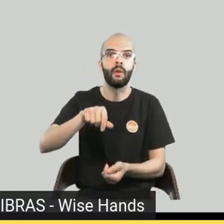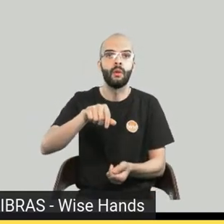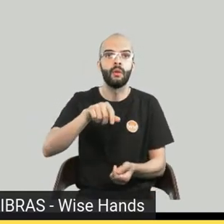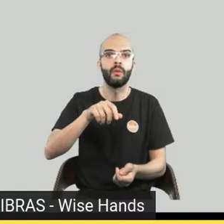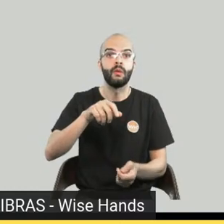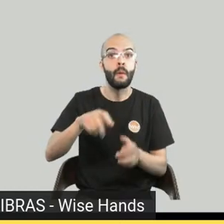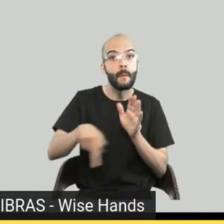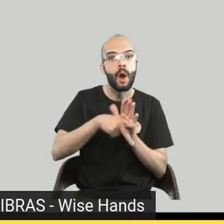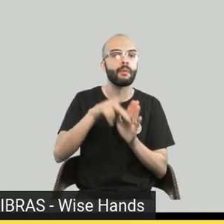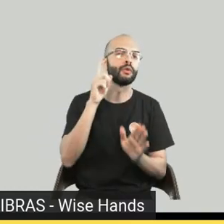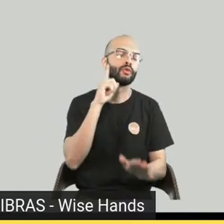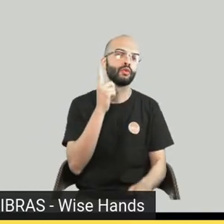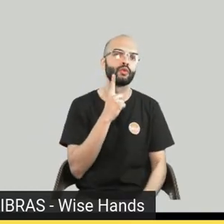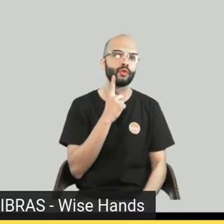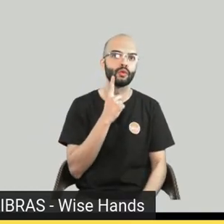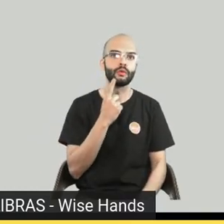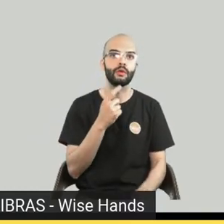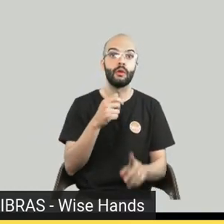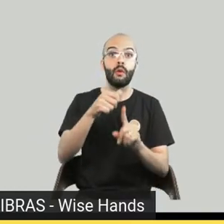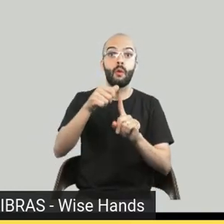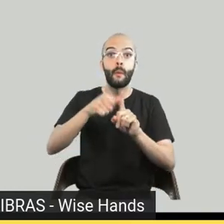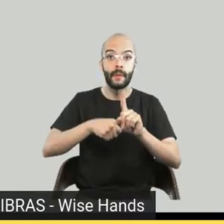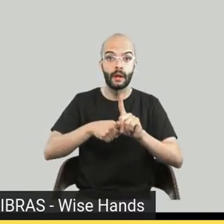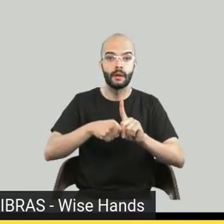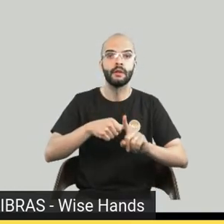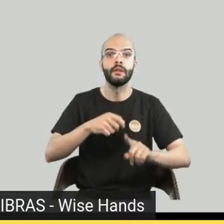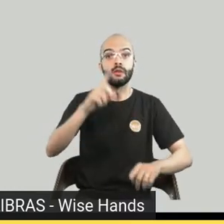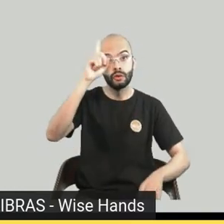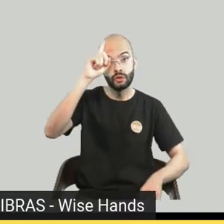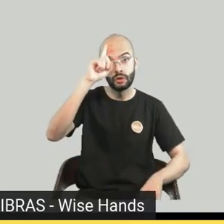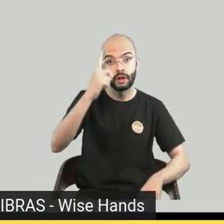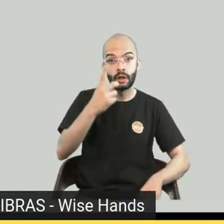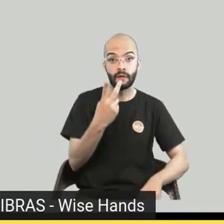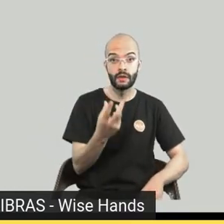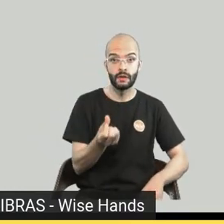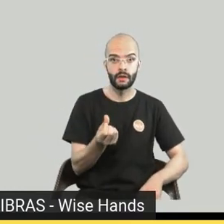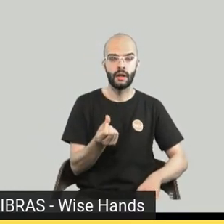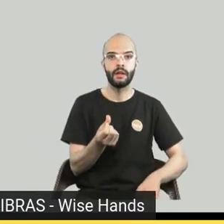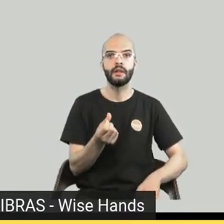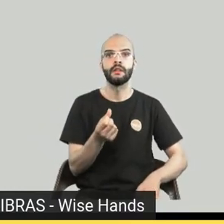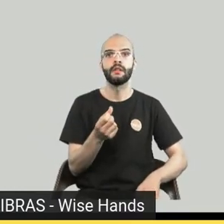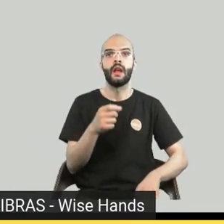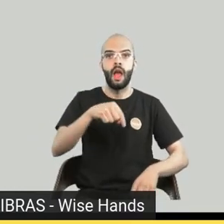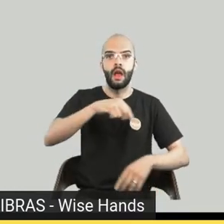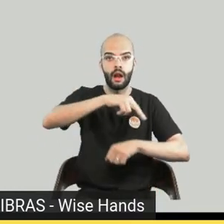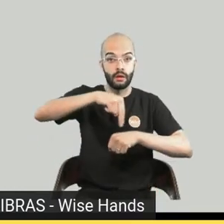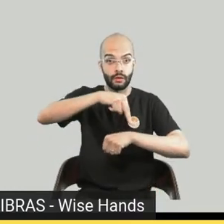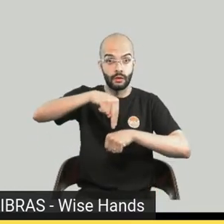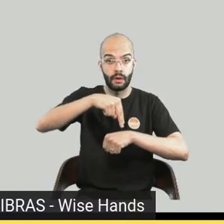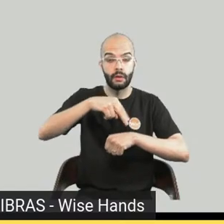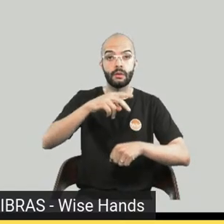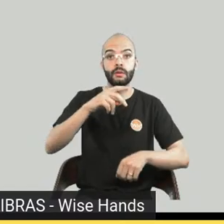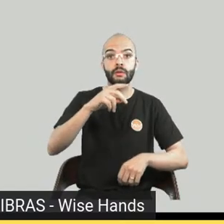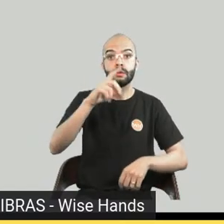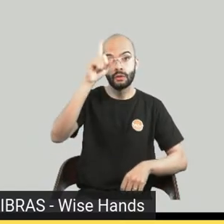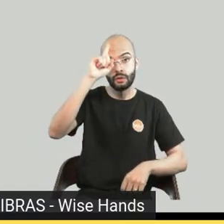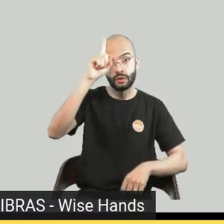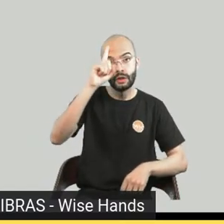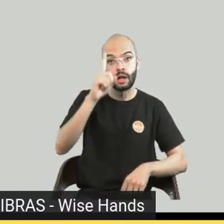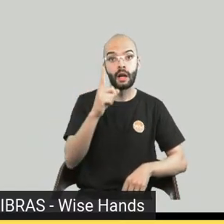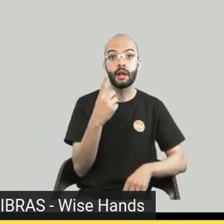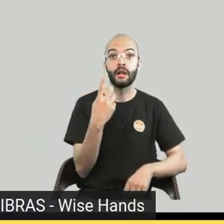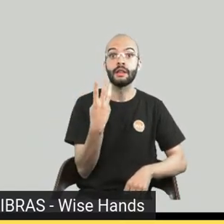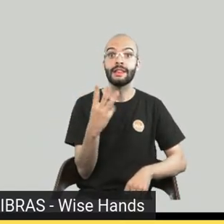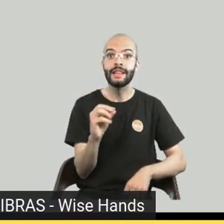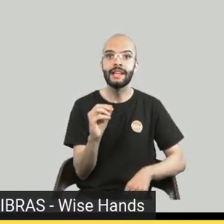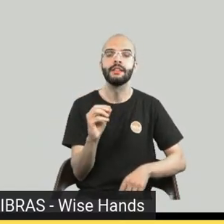nacional e no dia 30 é o dia internacional. Cumprimento também todos os intérpretes, porque são anjos que conectam